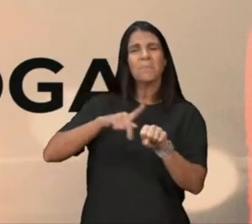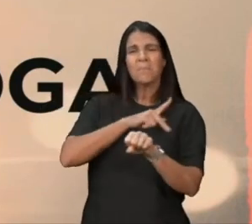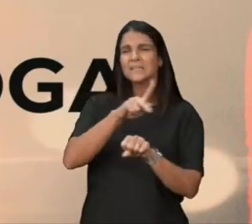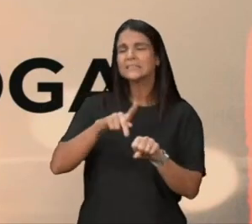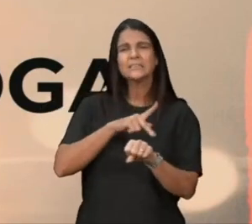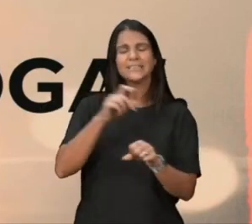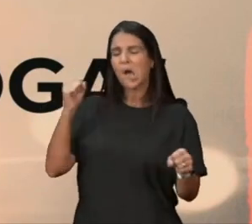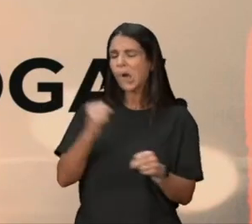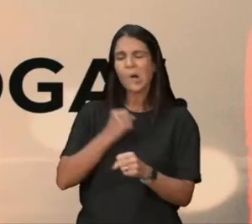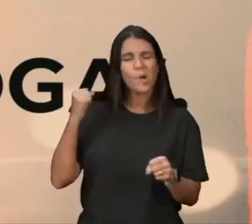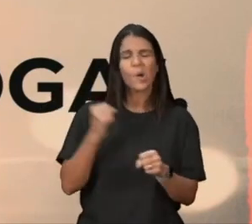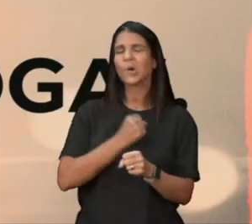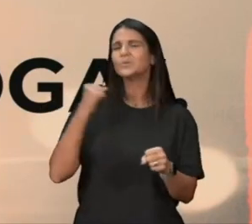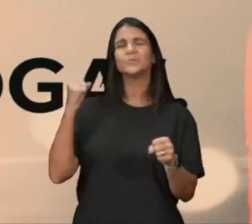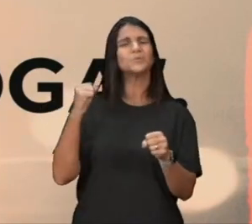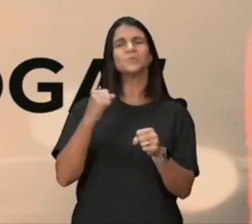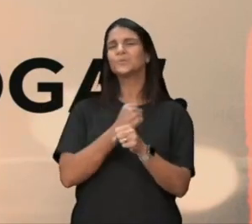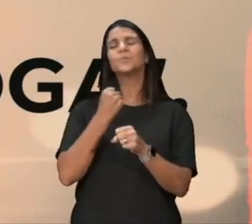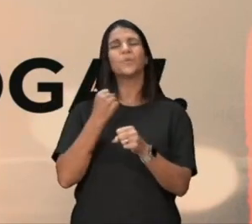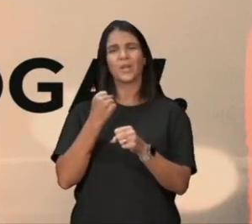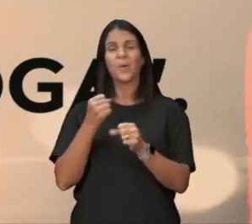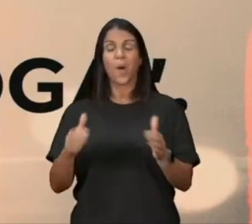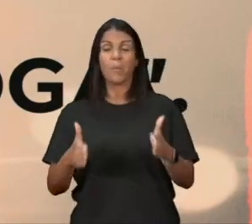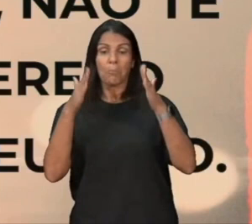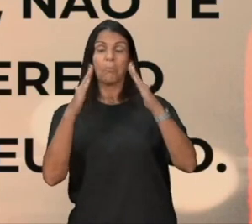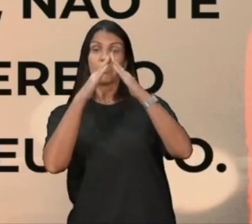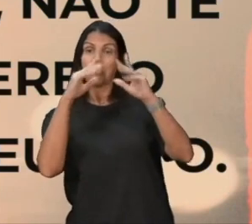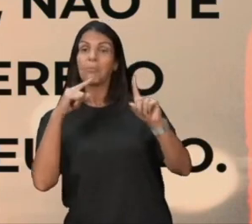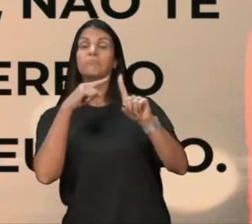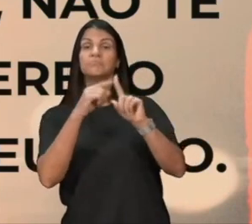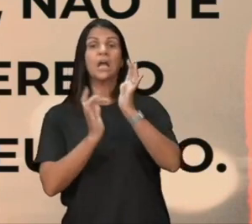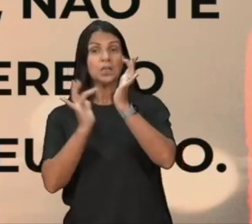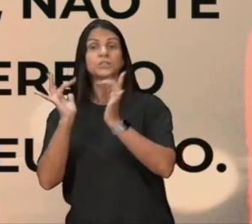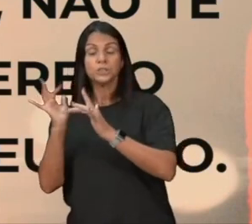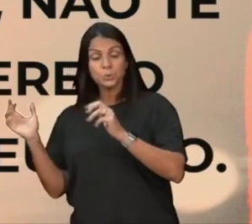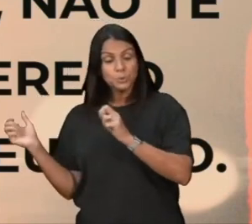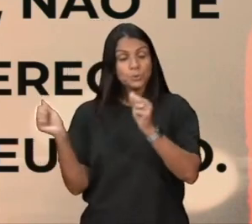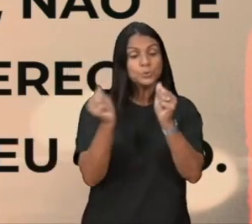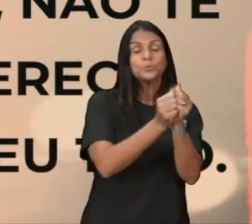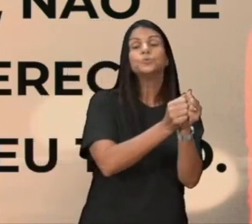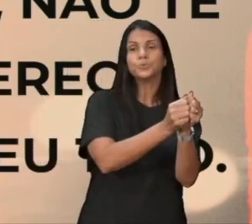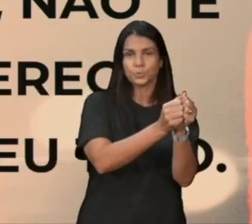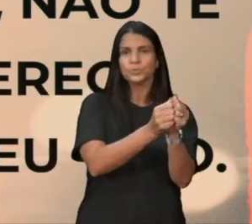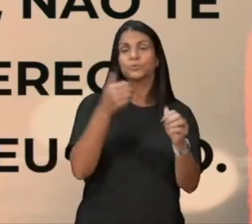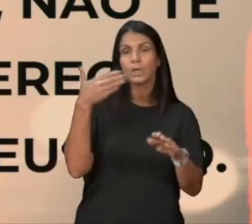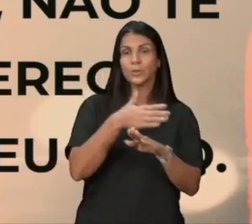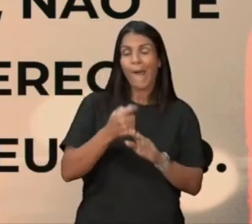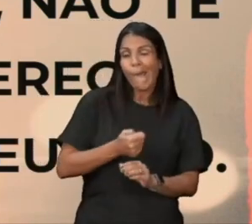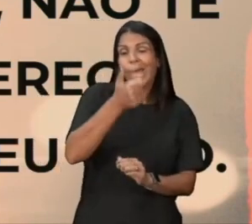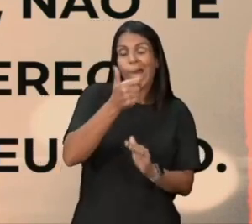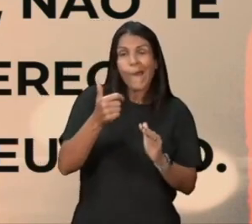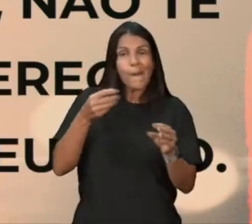e construiu a nossa sinagoga, Jesus foi com eles, já estava perto da